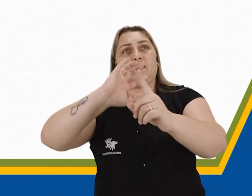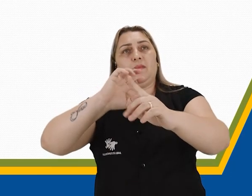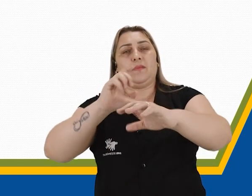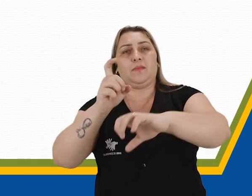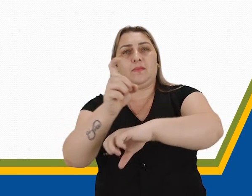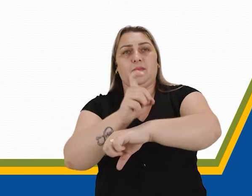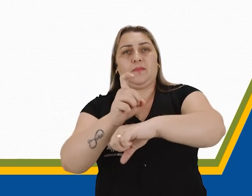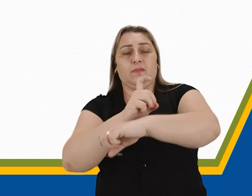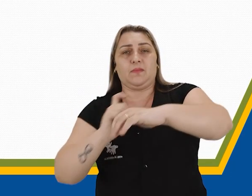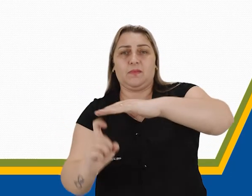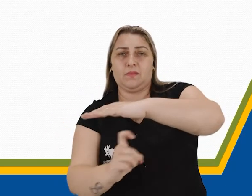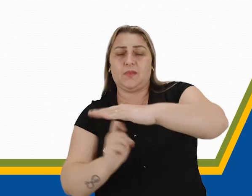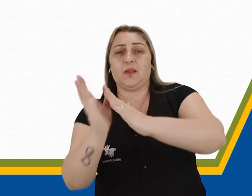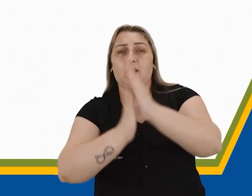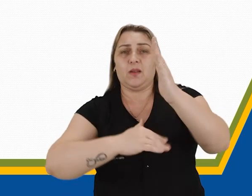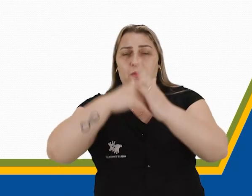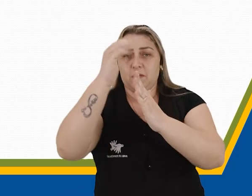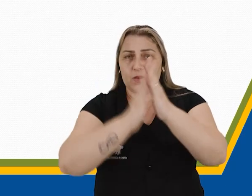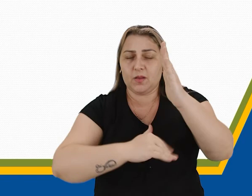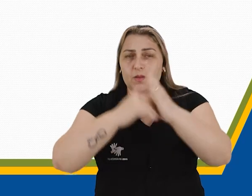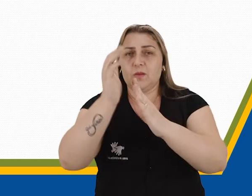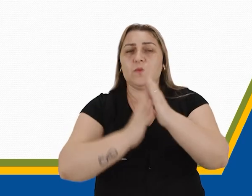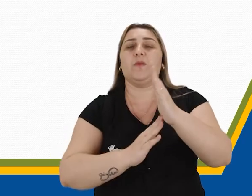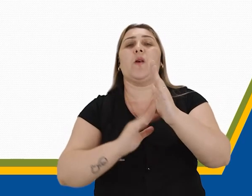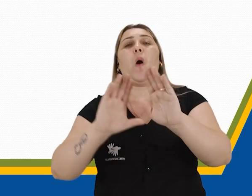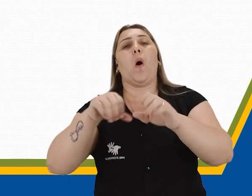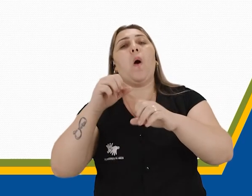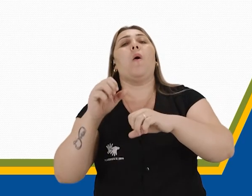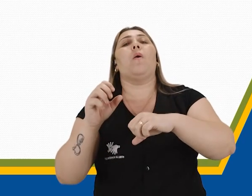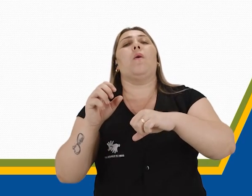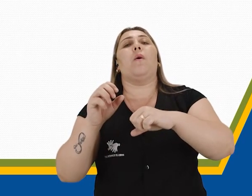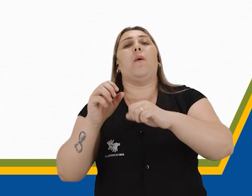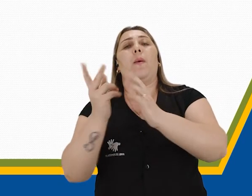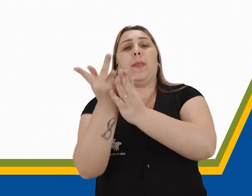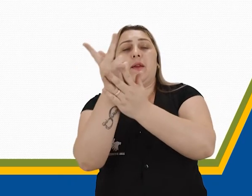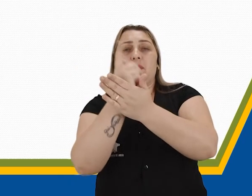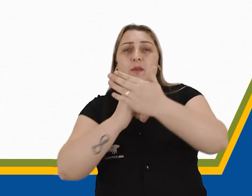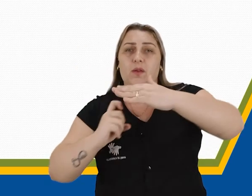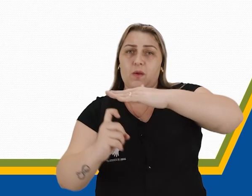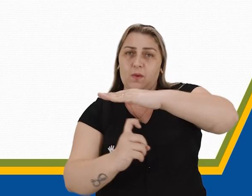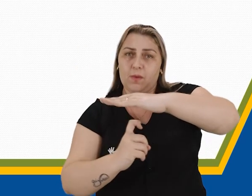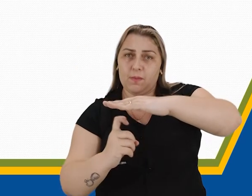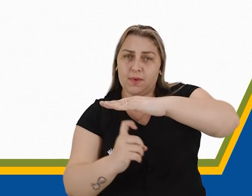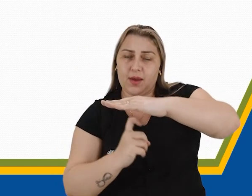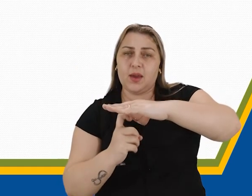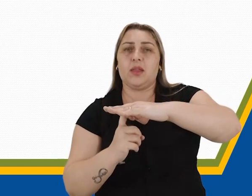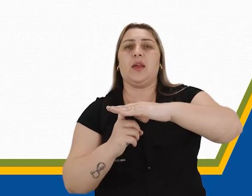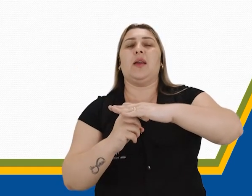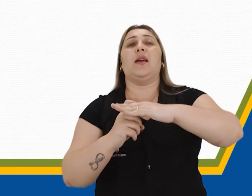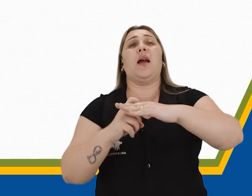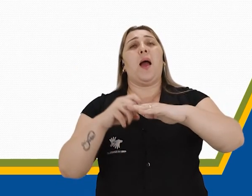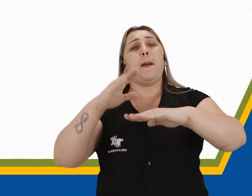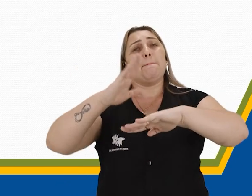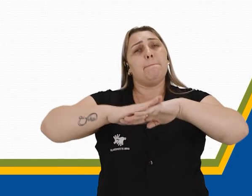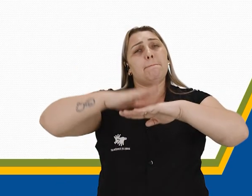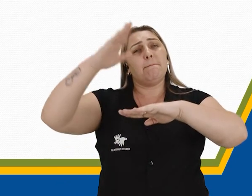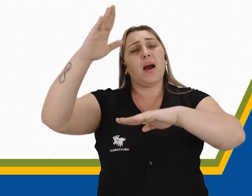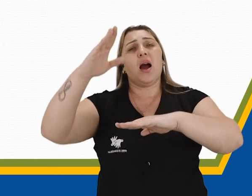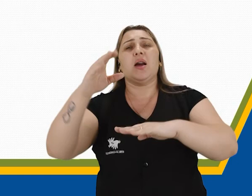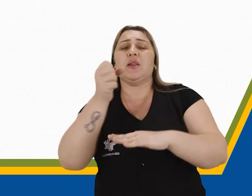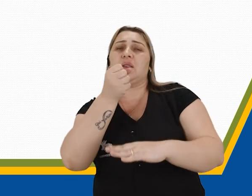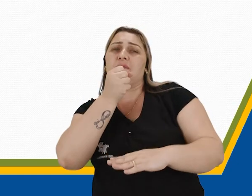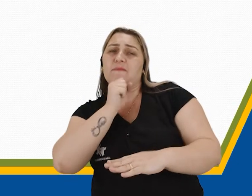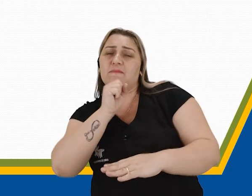pintura rupestre, ou ainda gravura rupestre, são termos dados às mais antigas